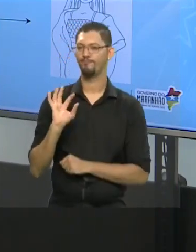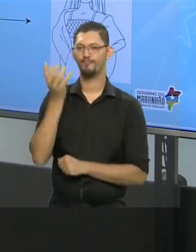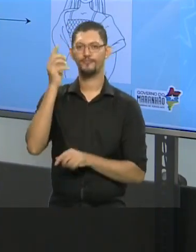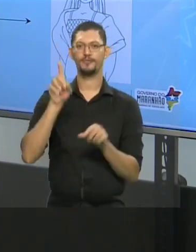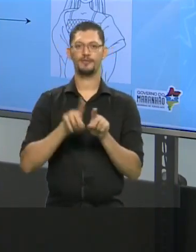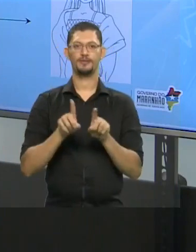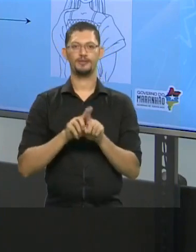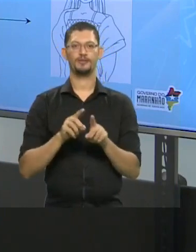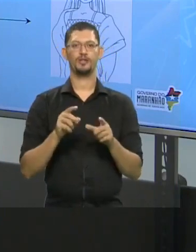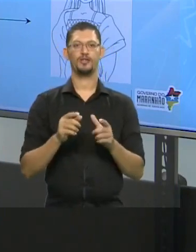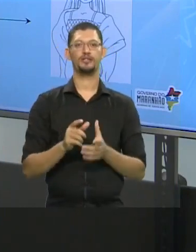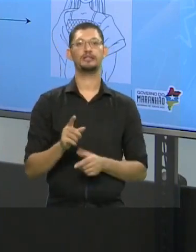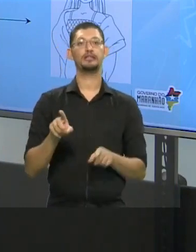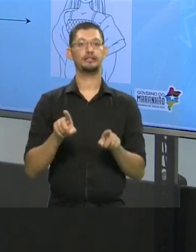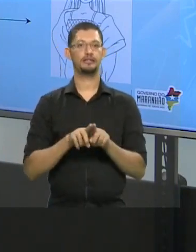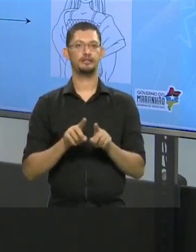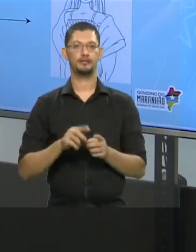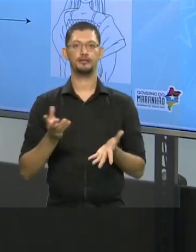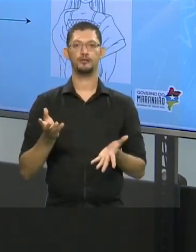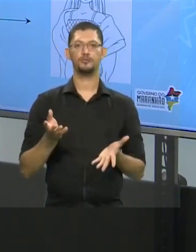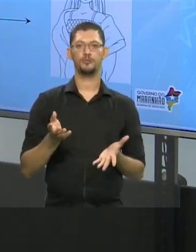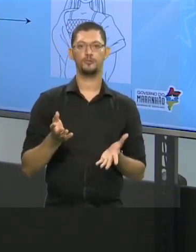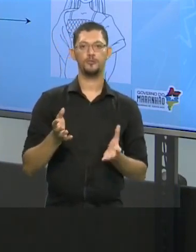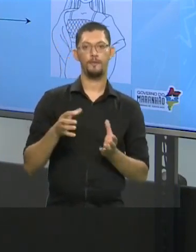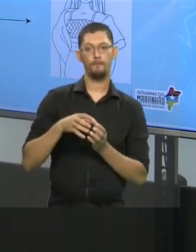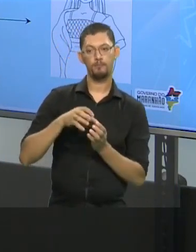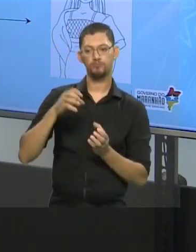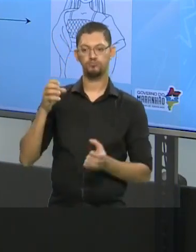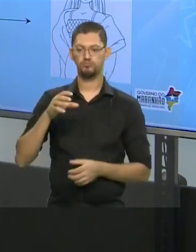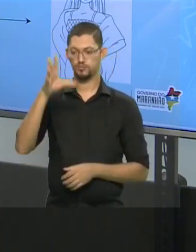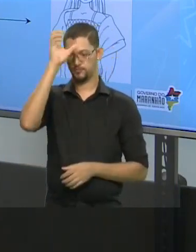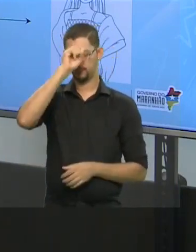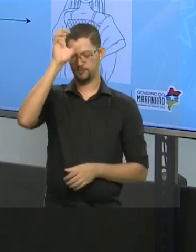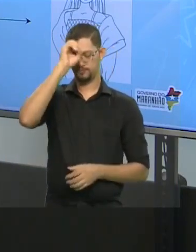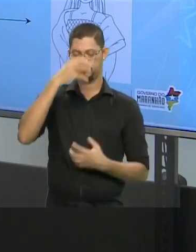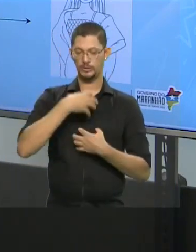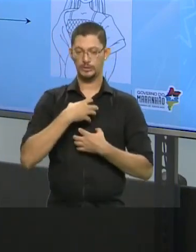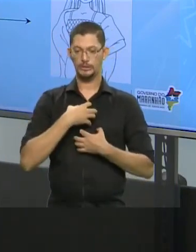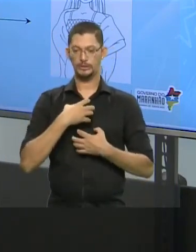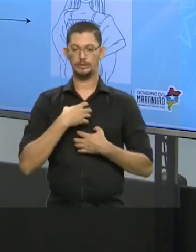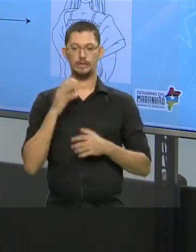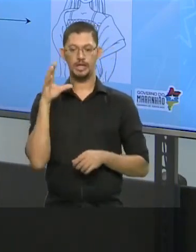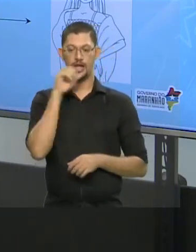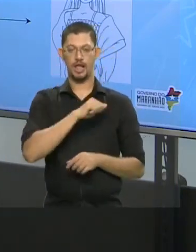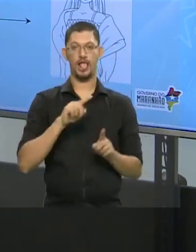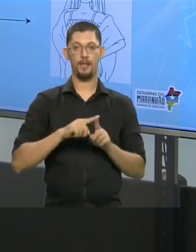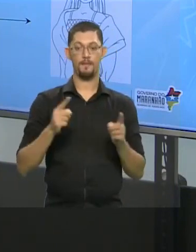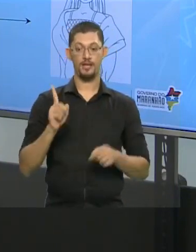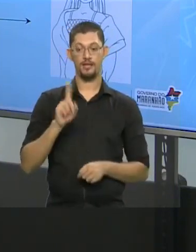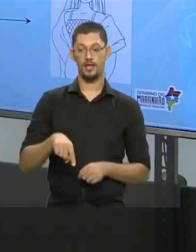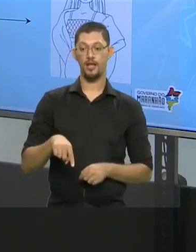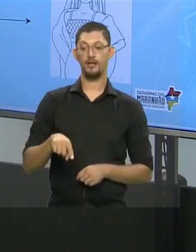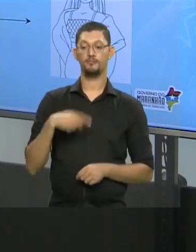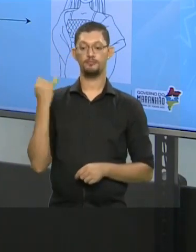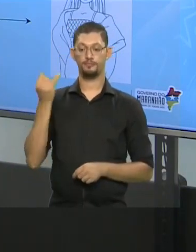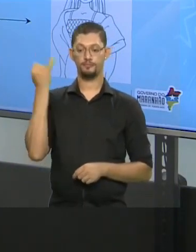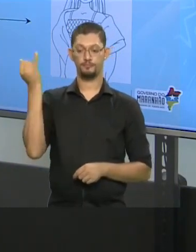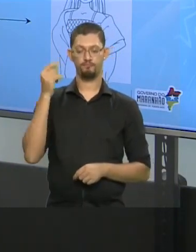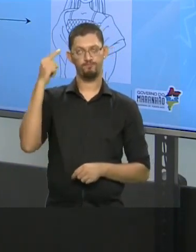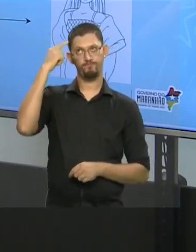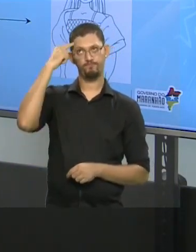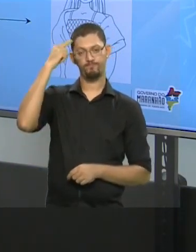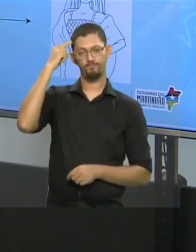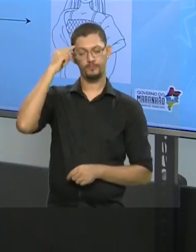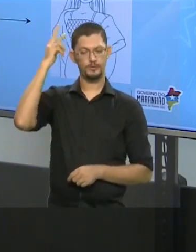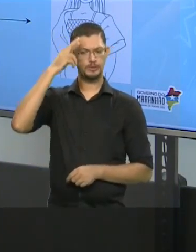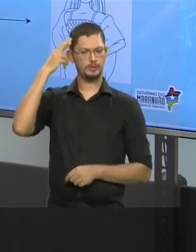e onde a gente amadurece muito rapidamente. Mas é importante a gente pensar